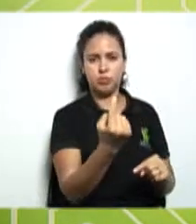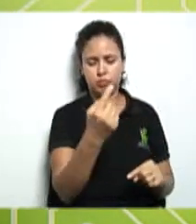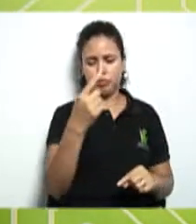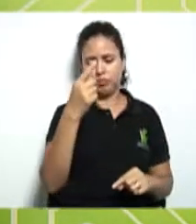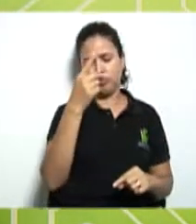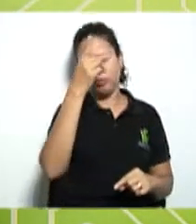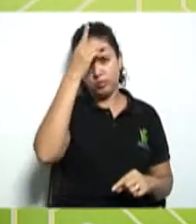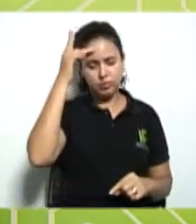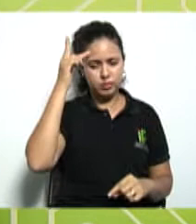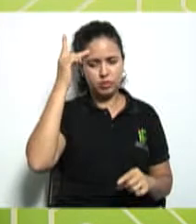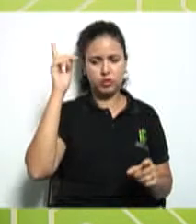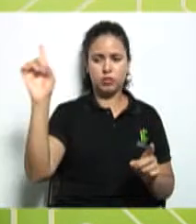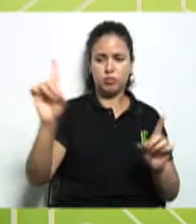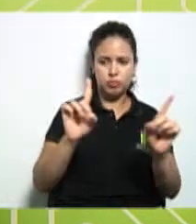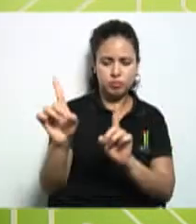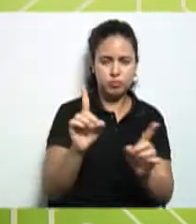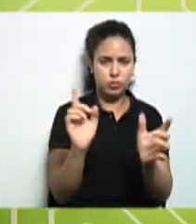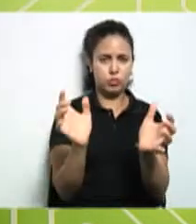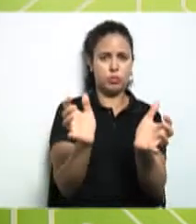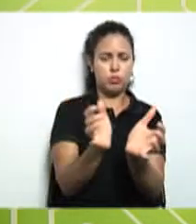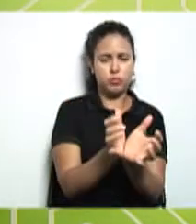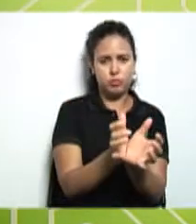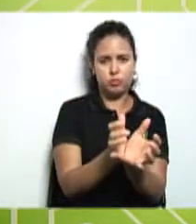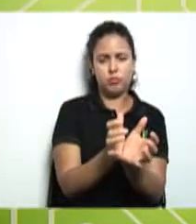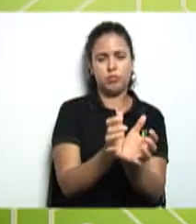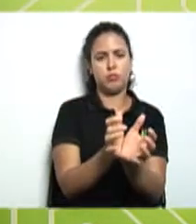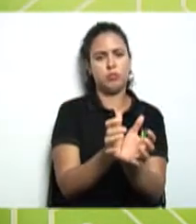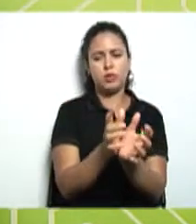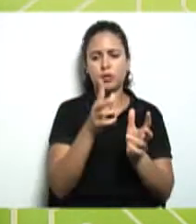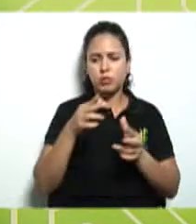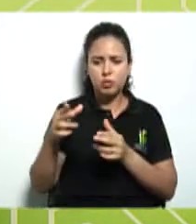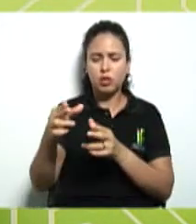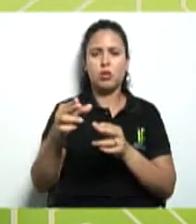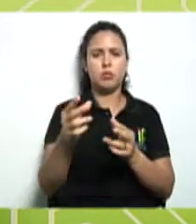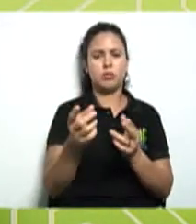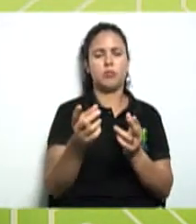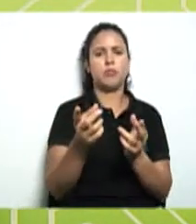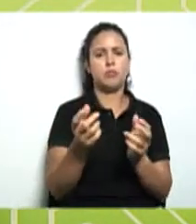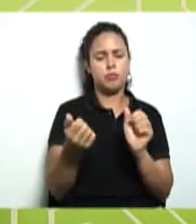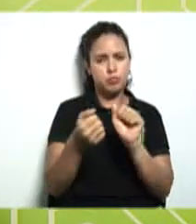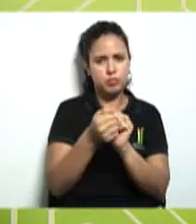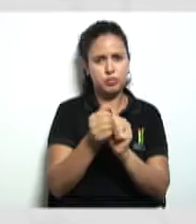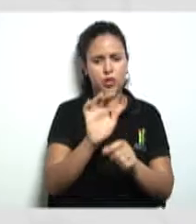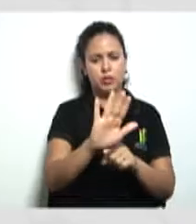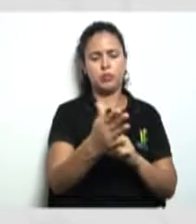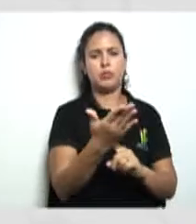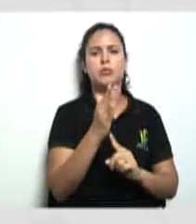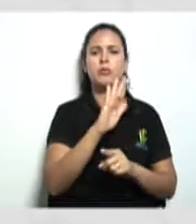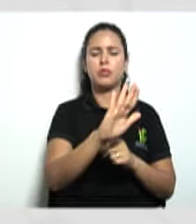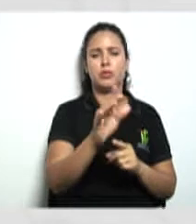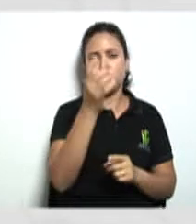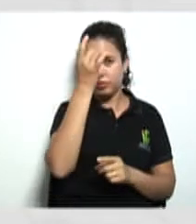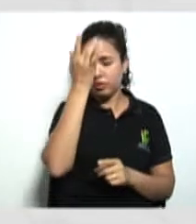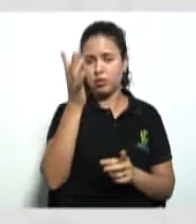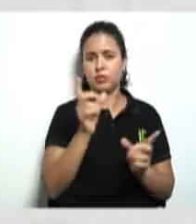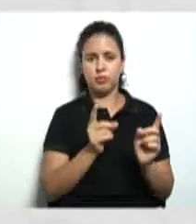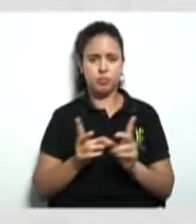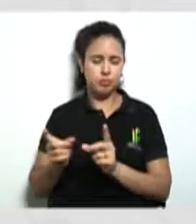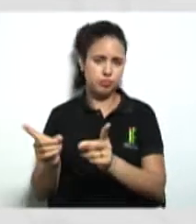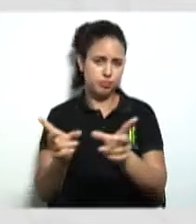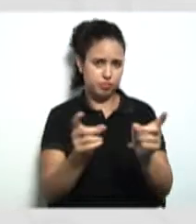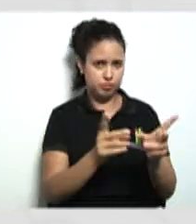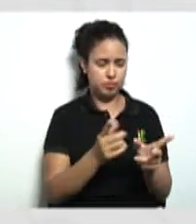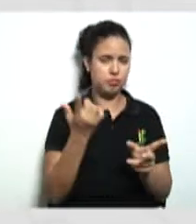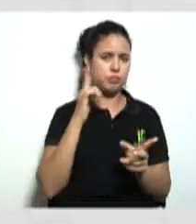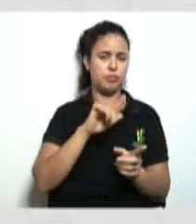que têm a mesma necessidade, que comercializam esse mesmo produto, se ele se agrupar, vai ser muito mais fácil. Ele vai alcançar